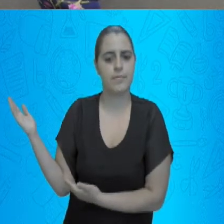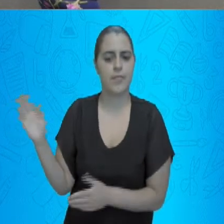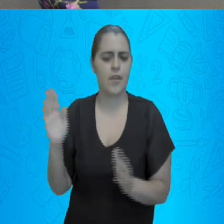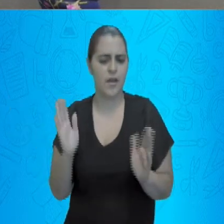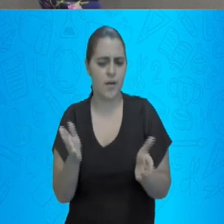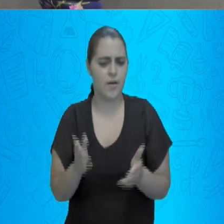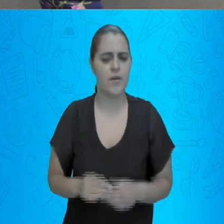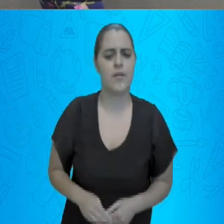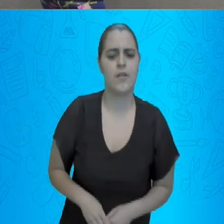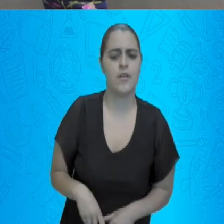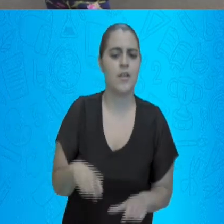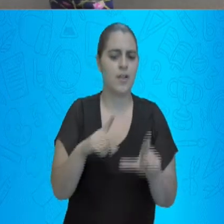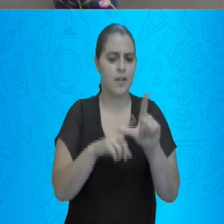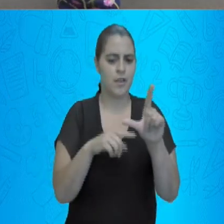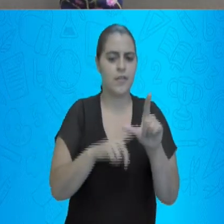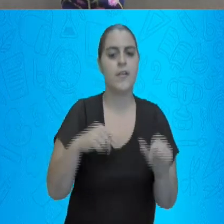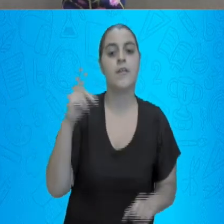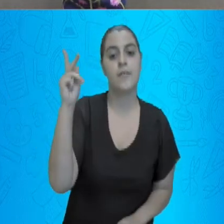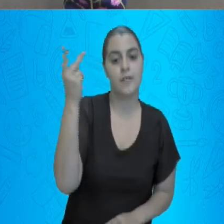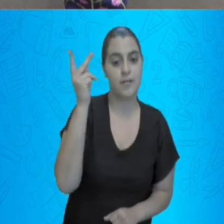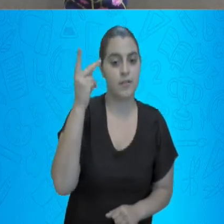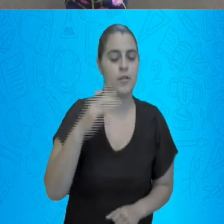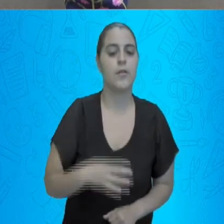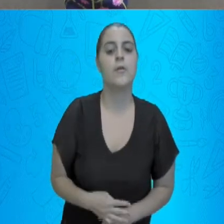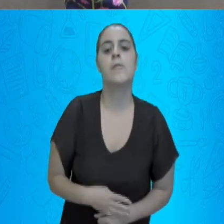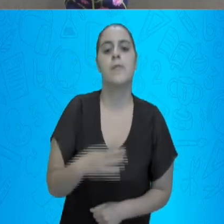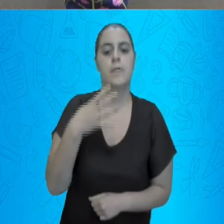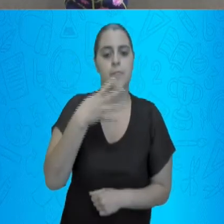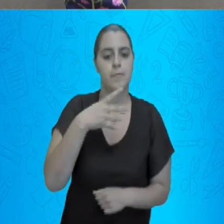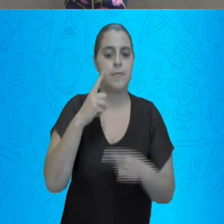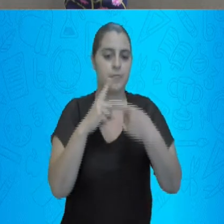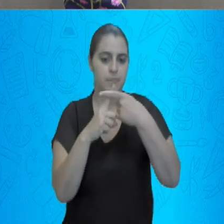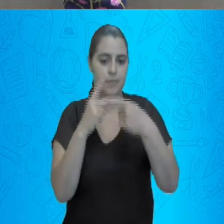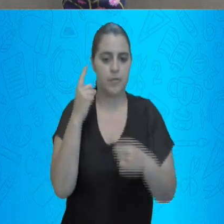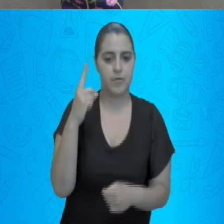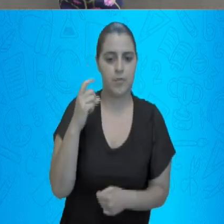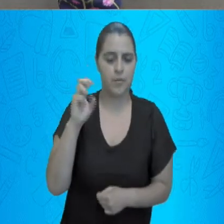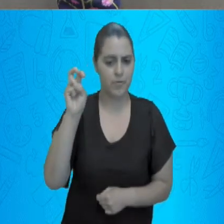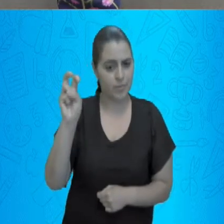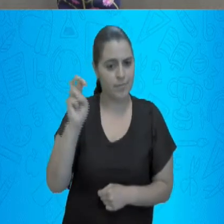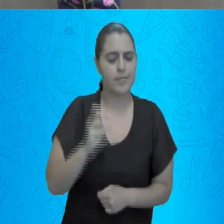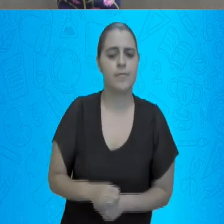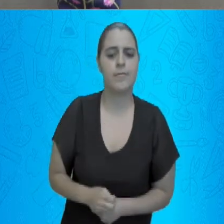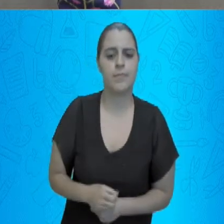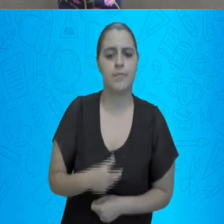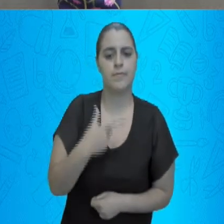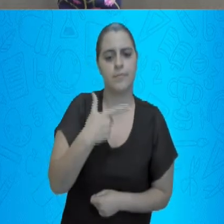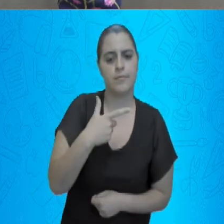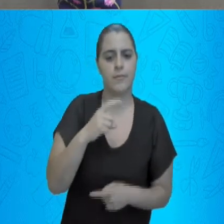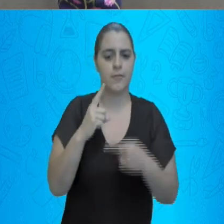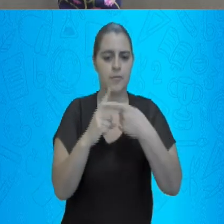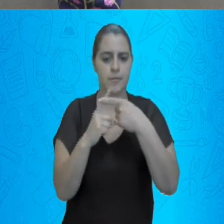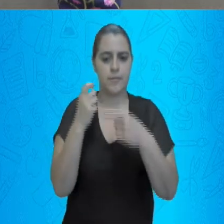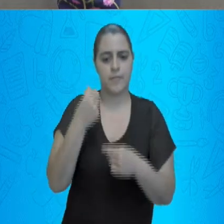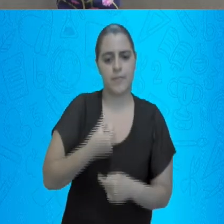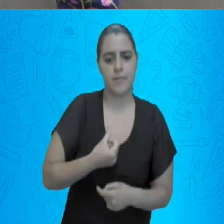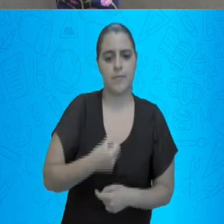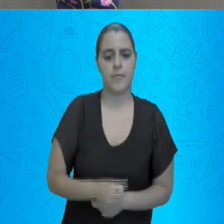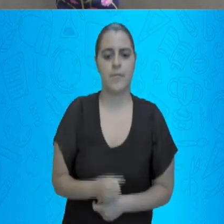Agora, a letra H. 4 mais 1, 5. 2 mais 6,